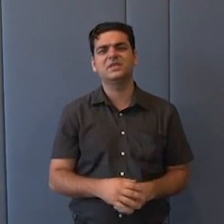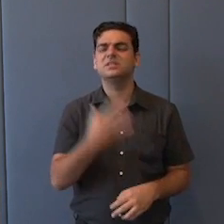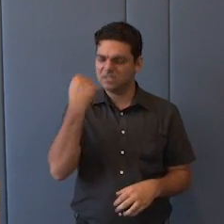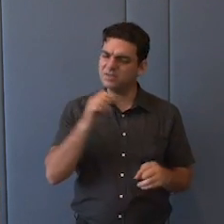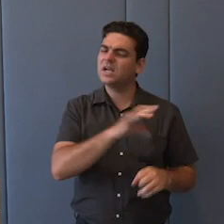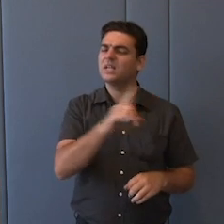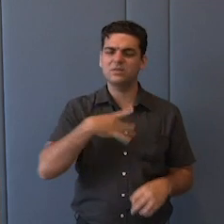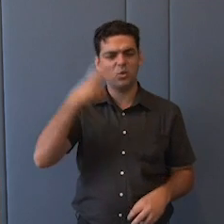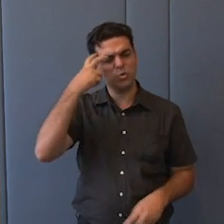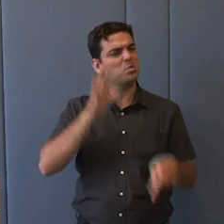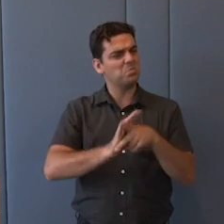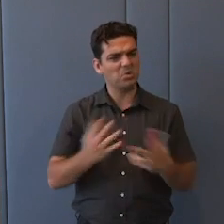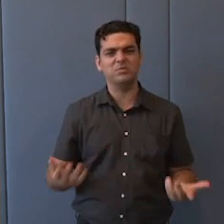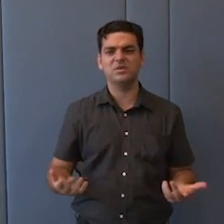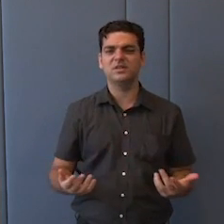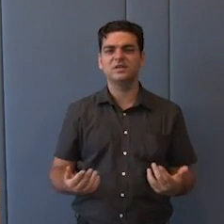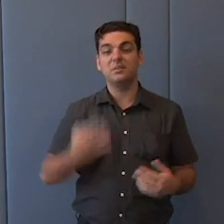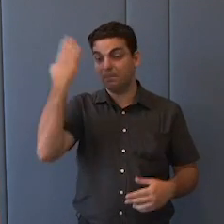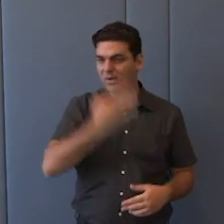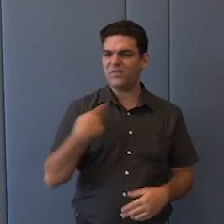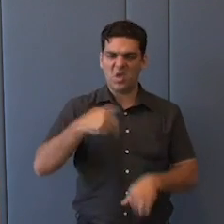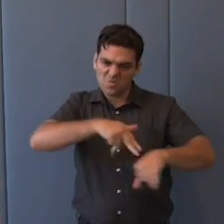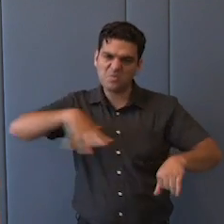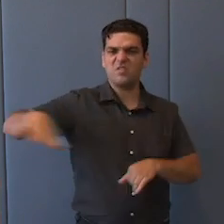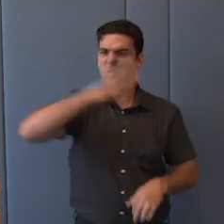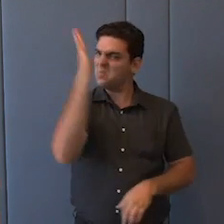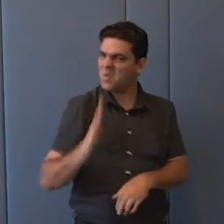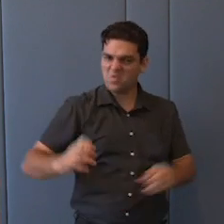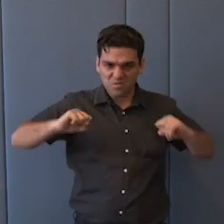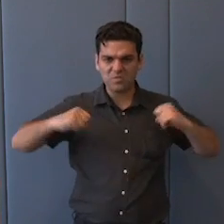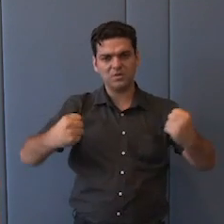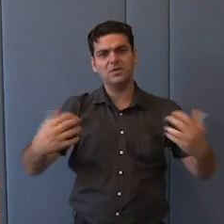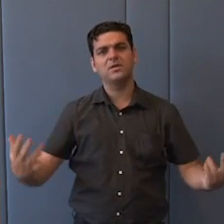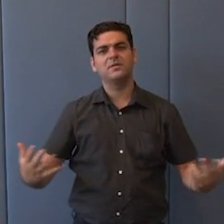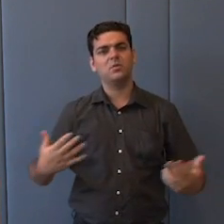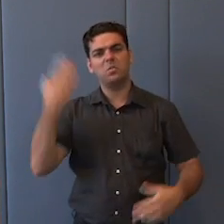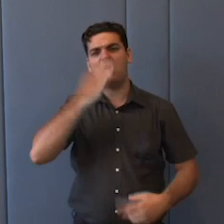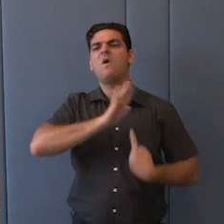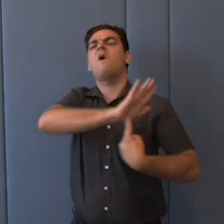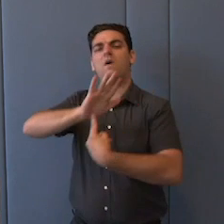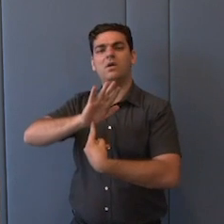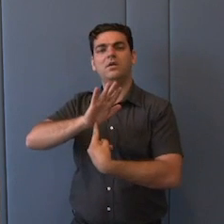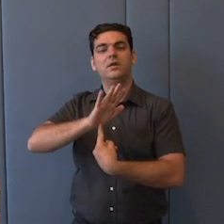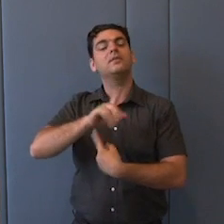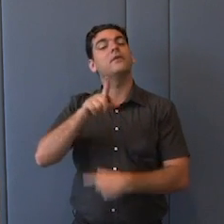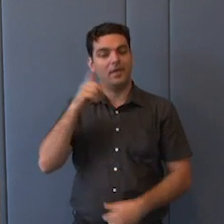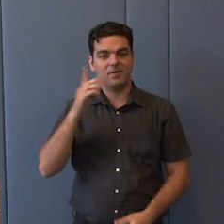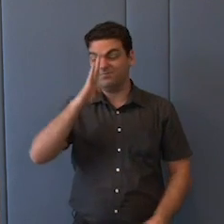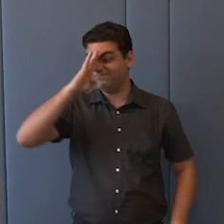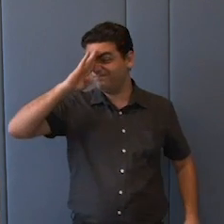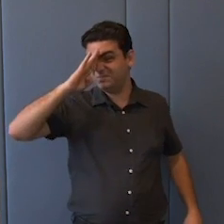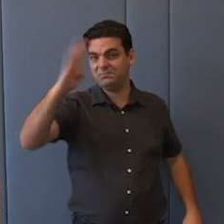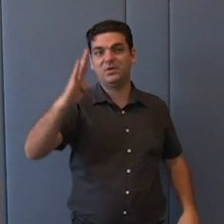eu acho que essa expressão de nacionalidade, querer ser uma unidade, de querer ser um povo, é absolutamente determinante no que a gente está vivendo, é absolutamente